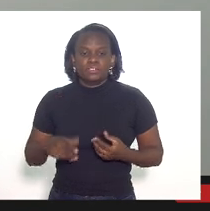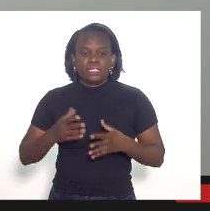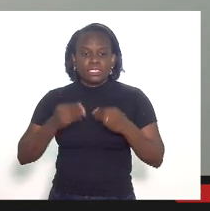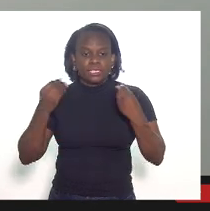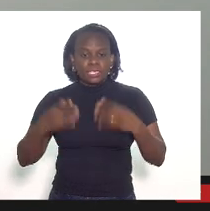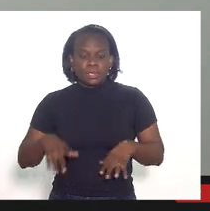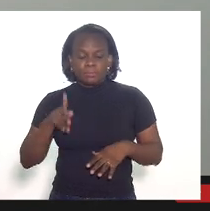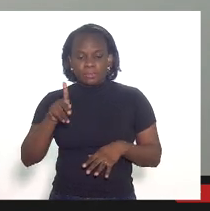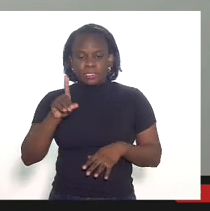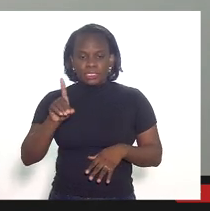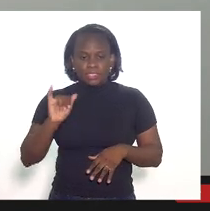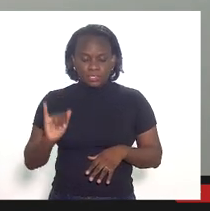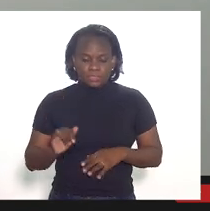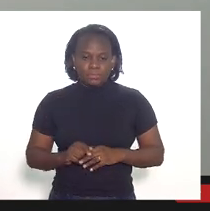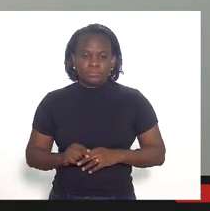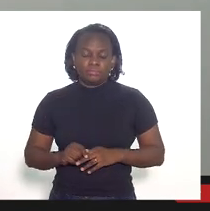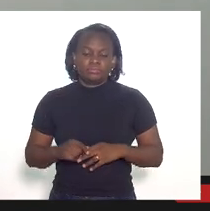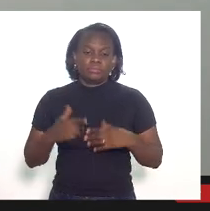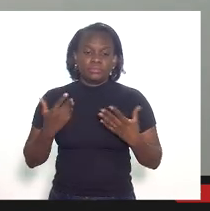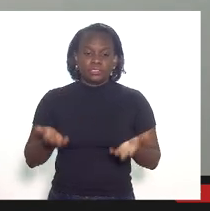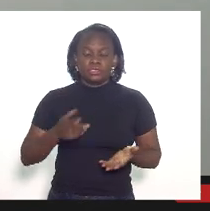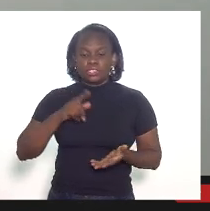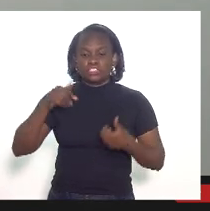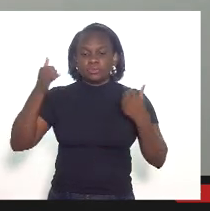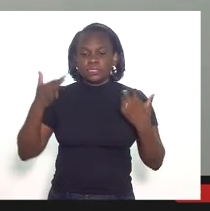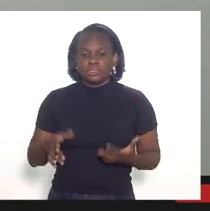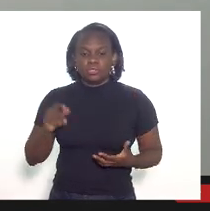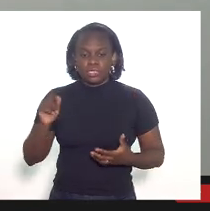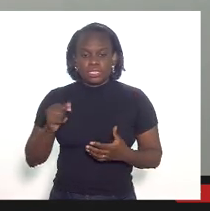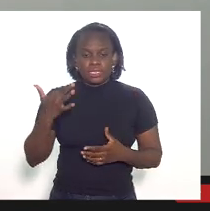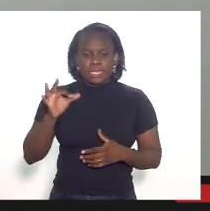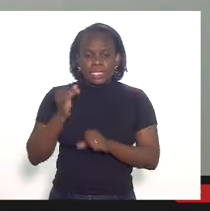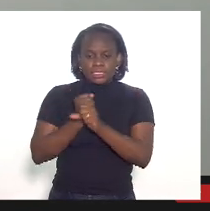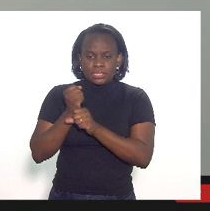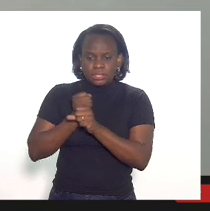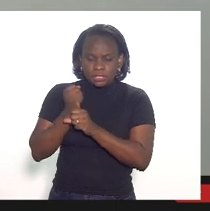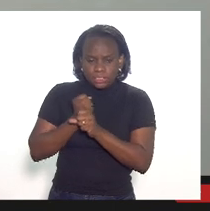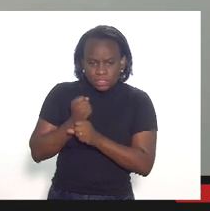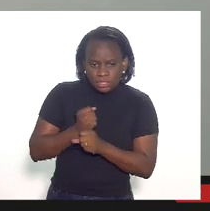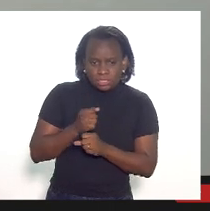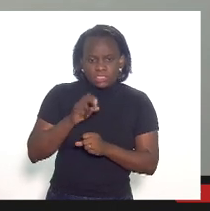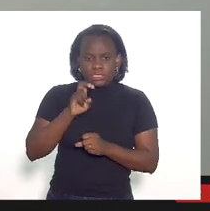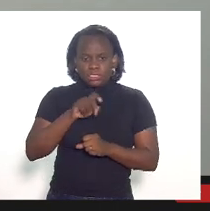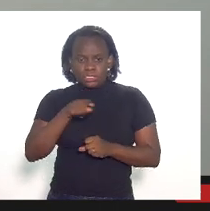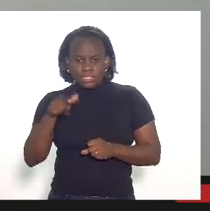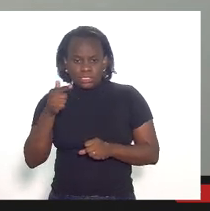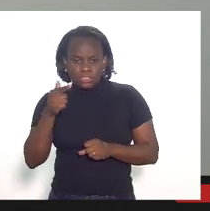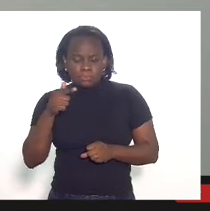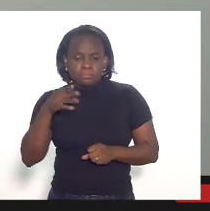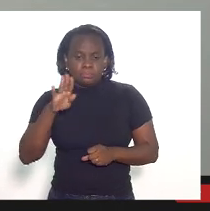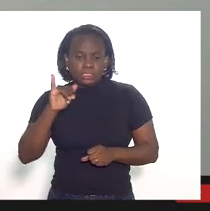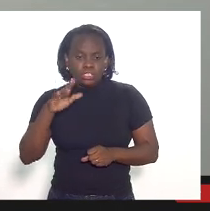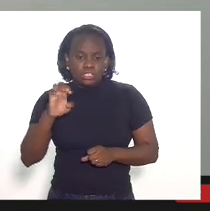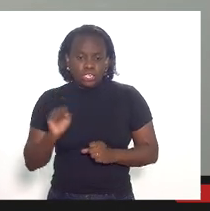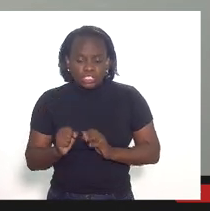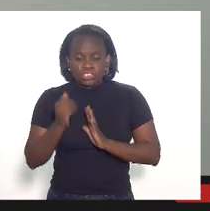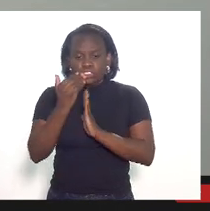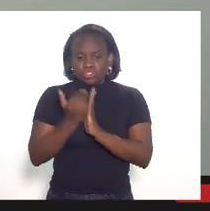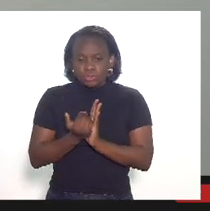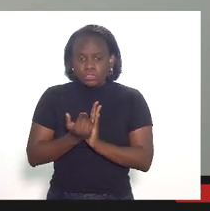gastos com PDI basicamente nós estamos falando assim dos últimos 10 anos entre 5 a 7 bilhões que foram deduzidos